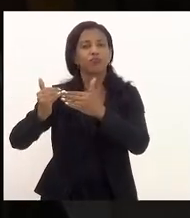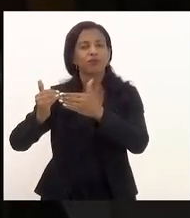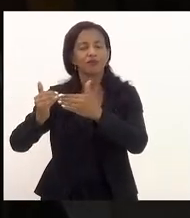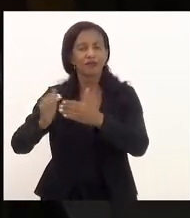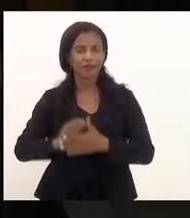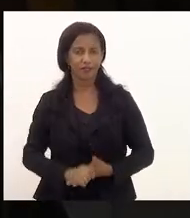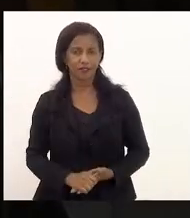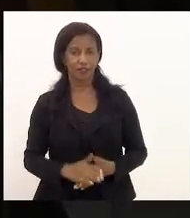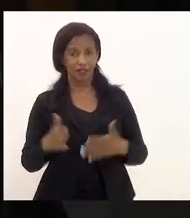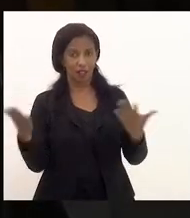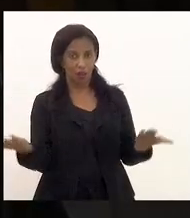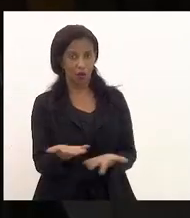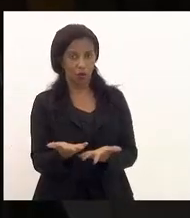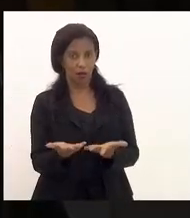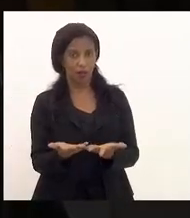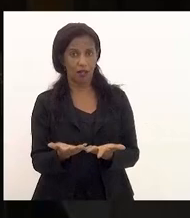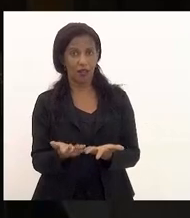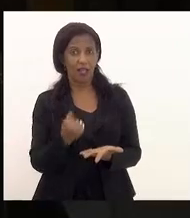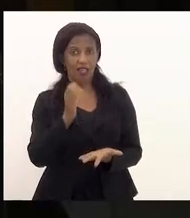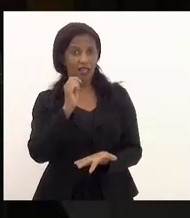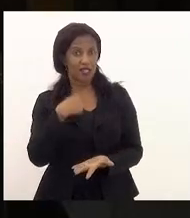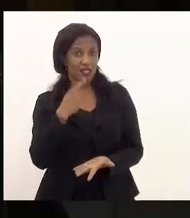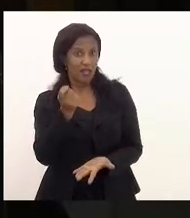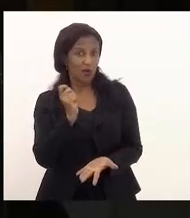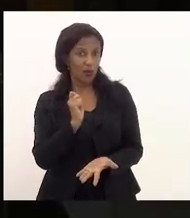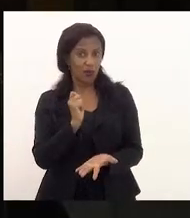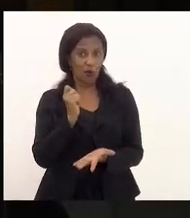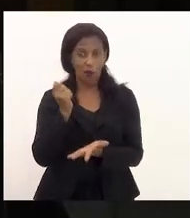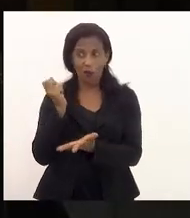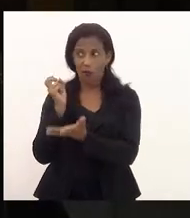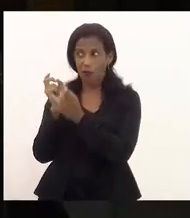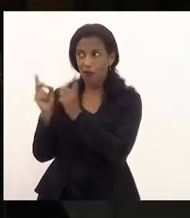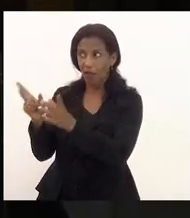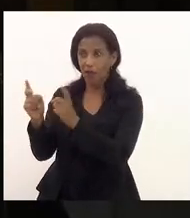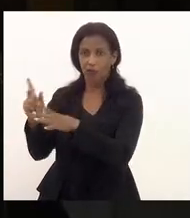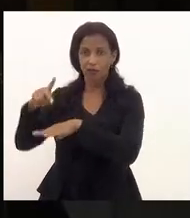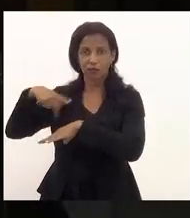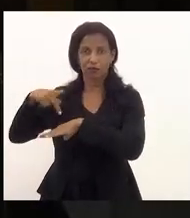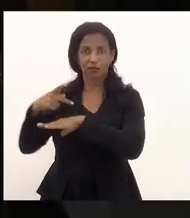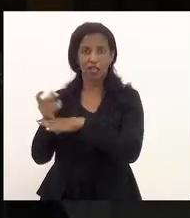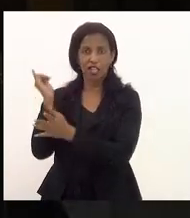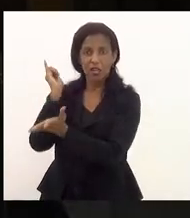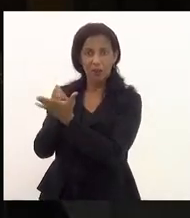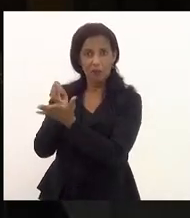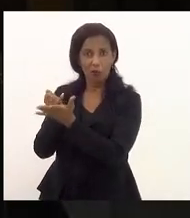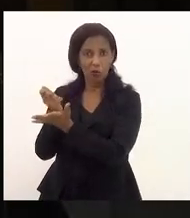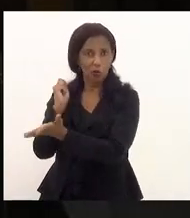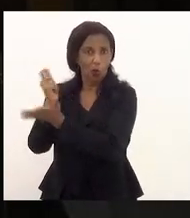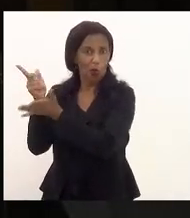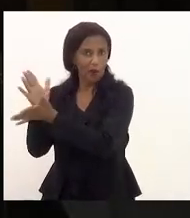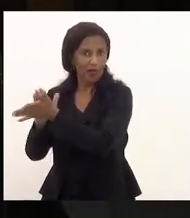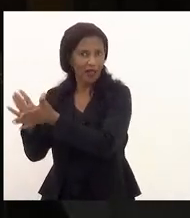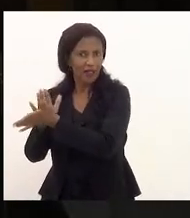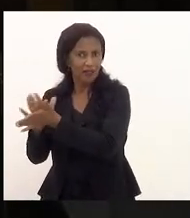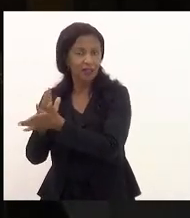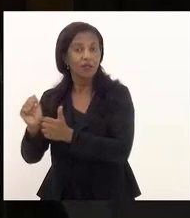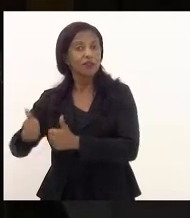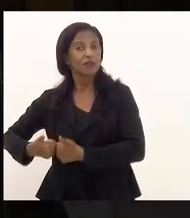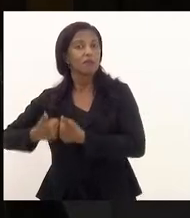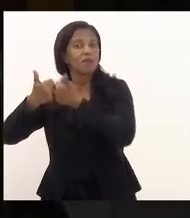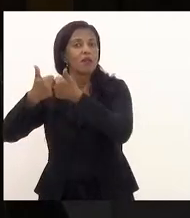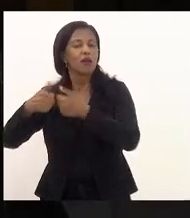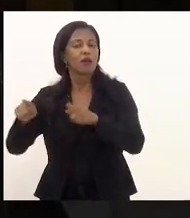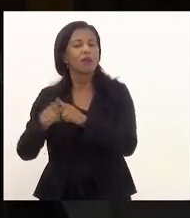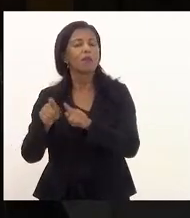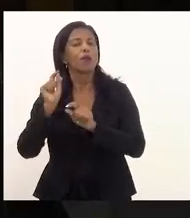agora, quando você não tributa a exportação, você melhora também o